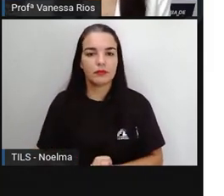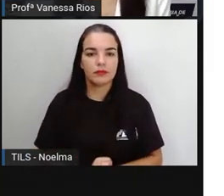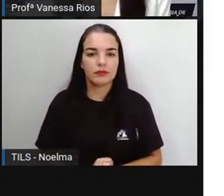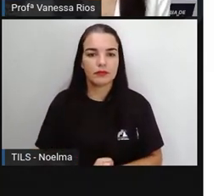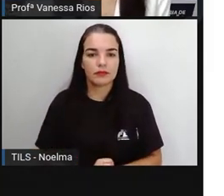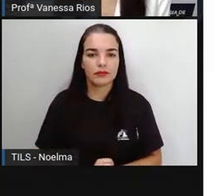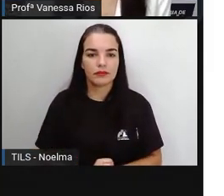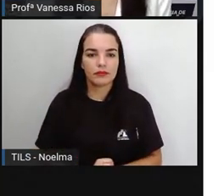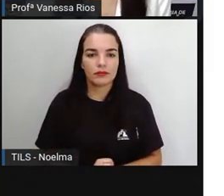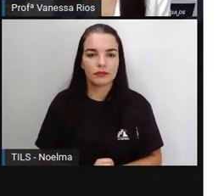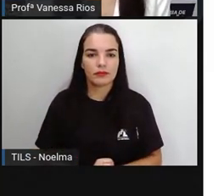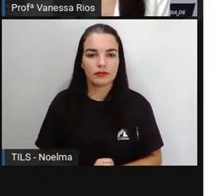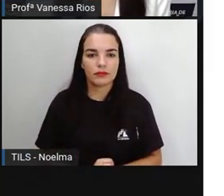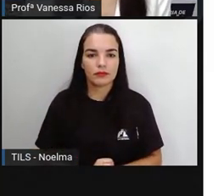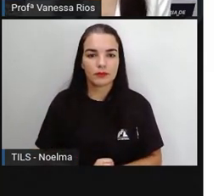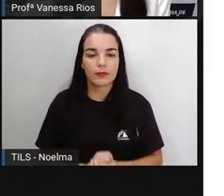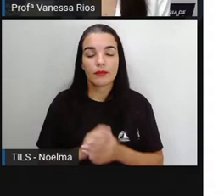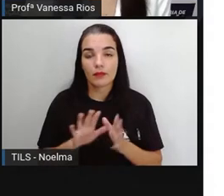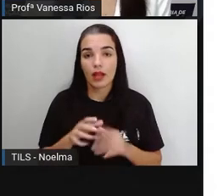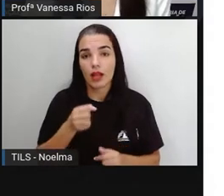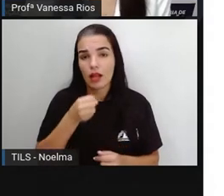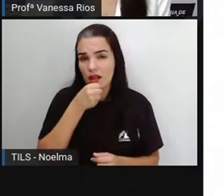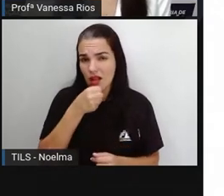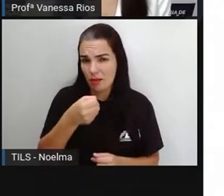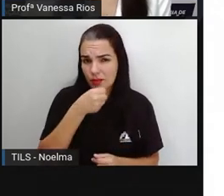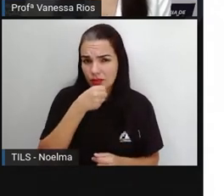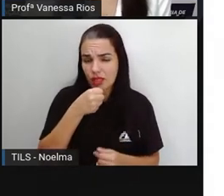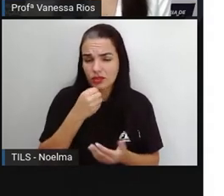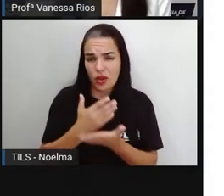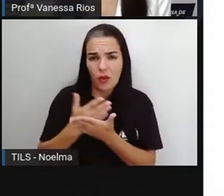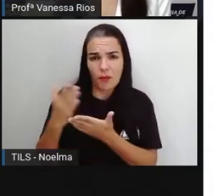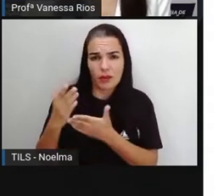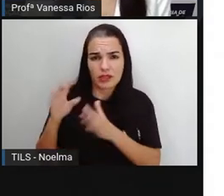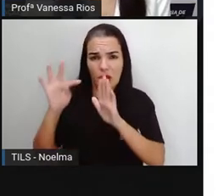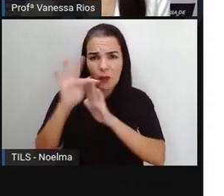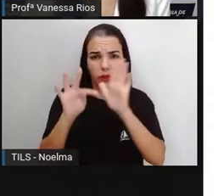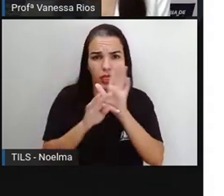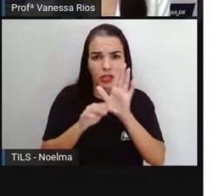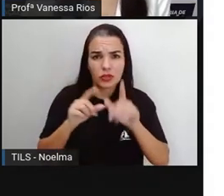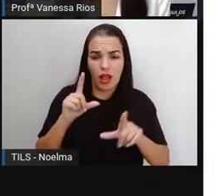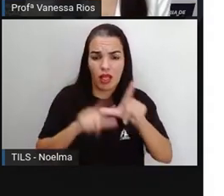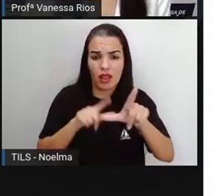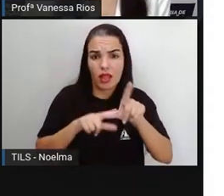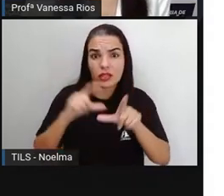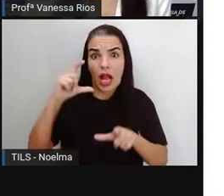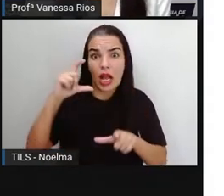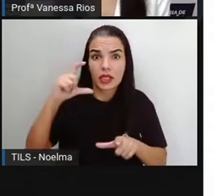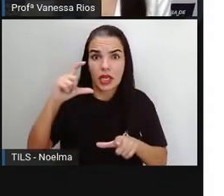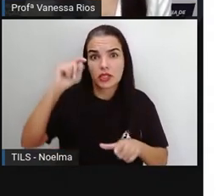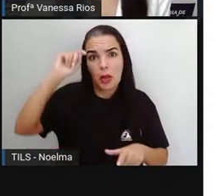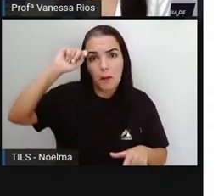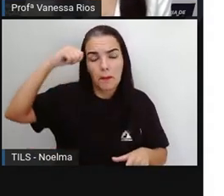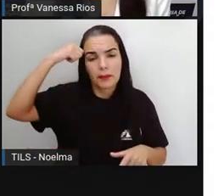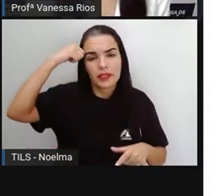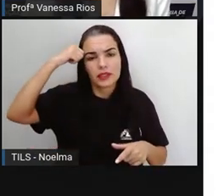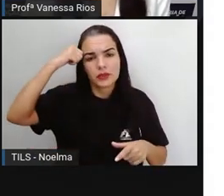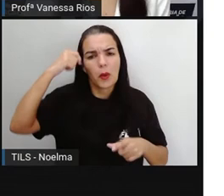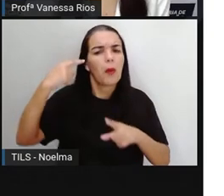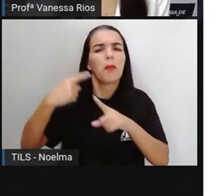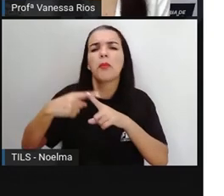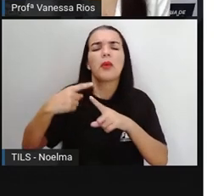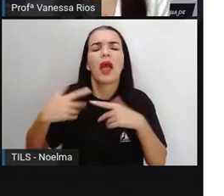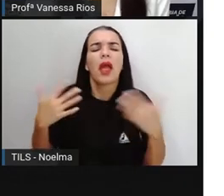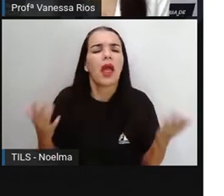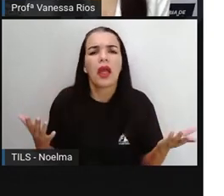A reportagem começa com um texto em letras grandes e em cores mais intensas. Qual é a função dessa parte do